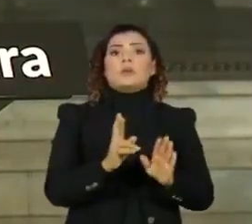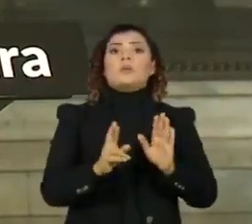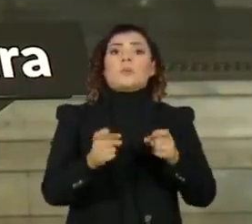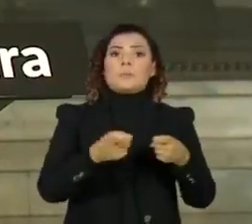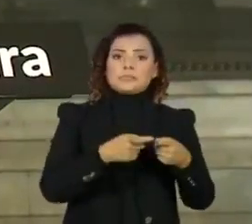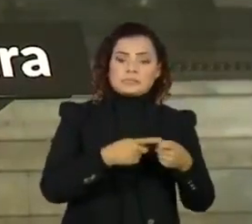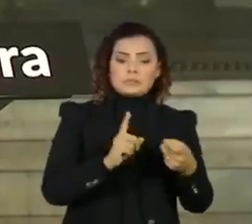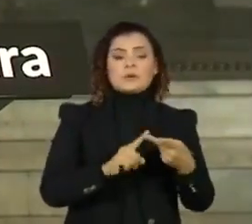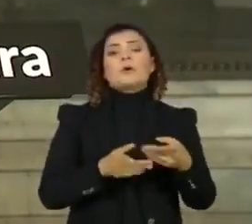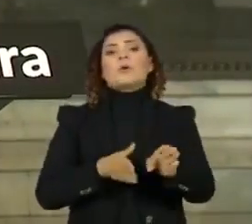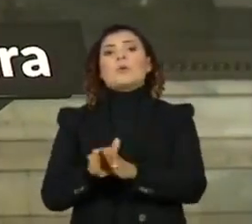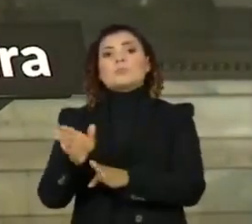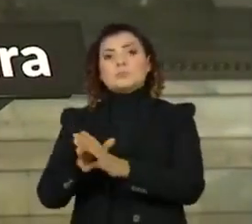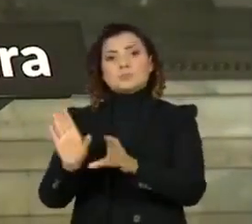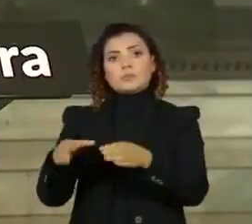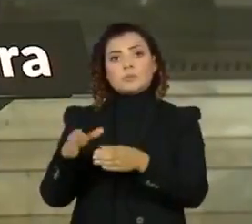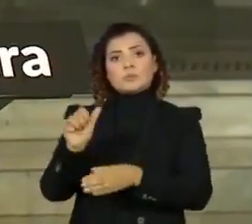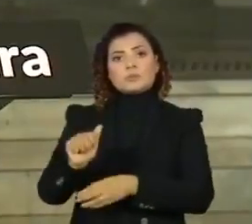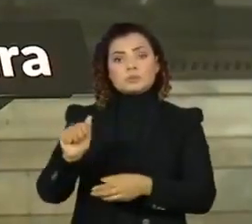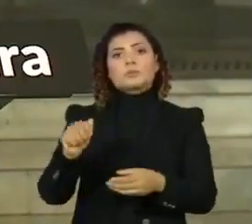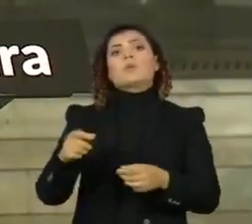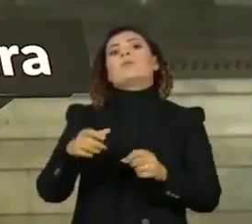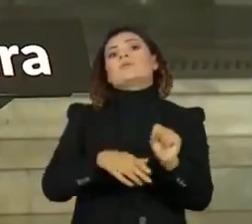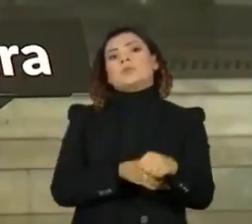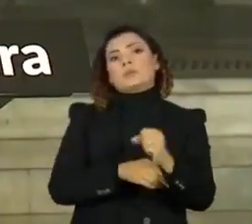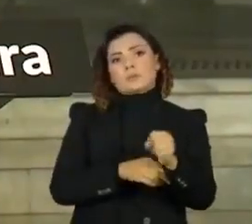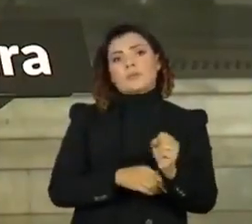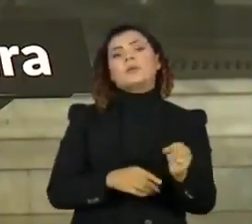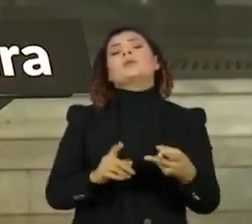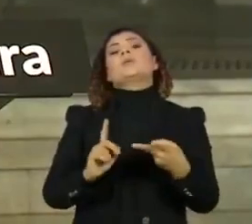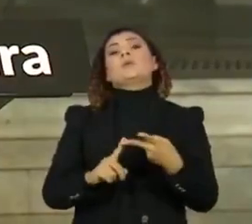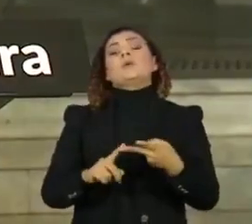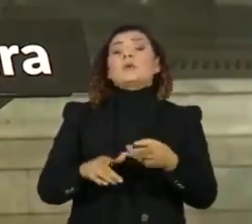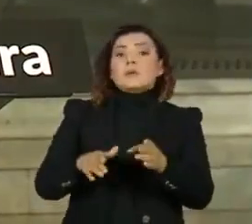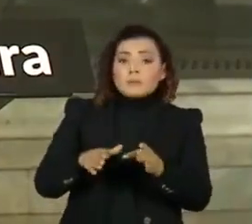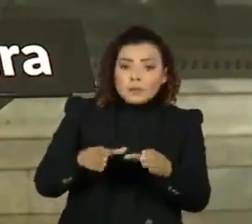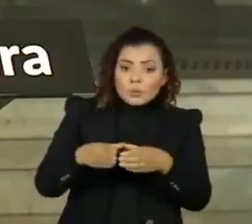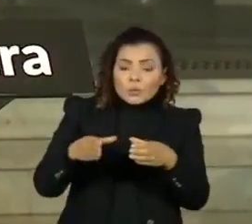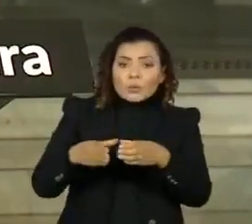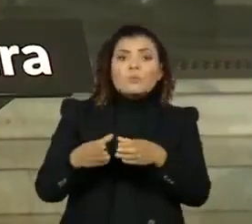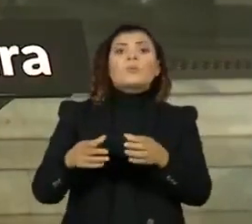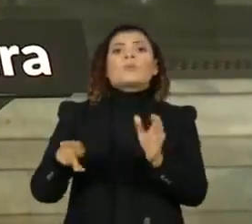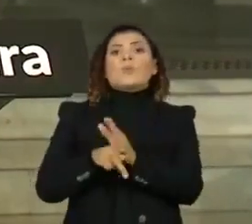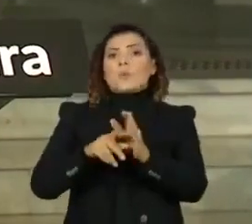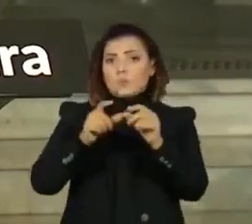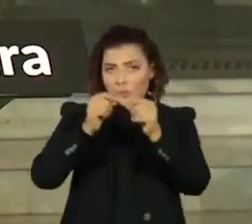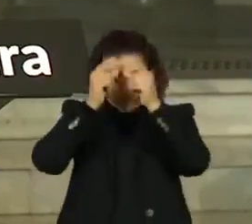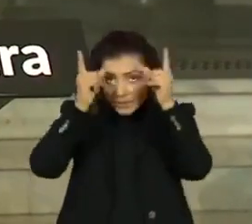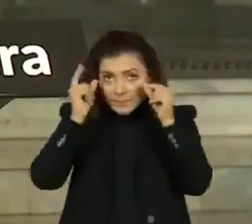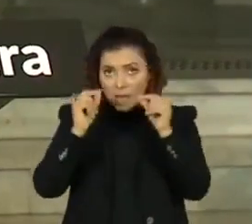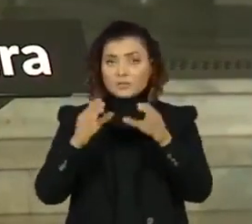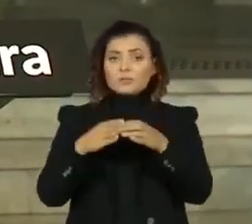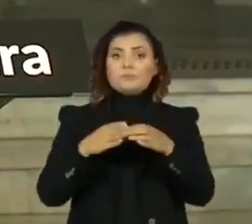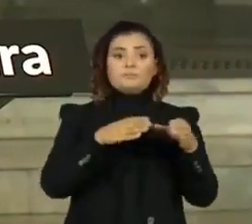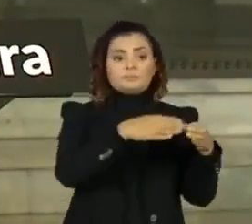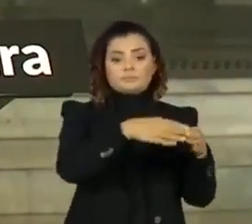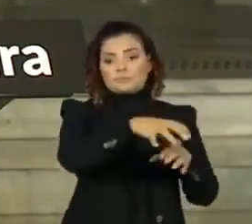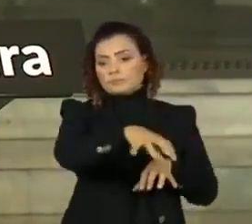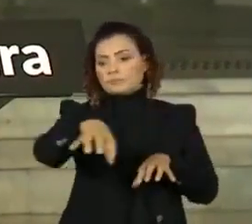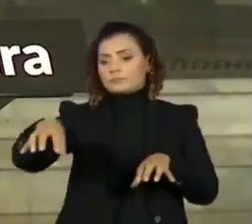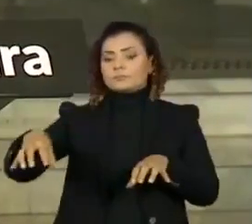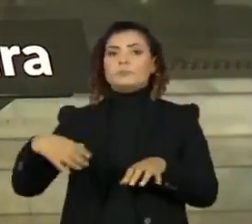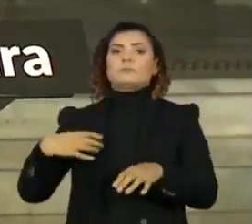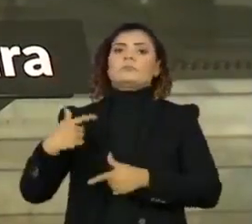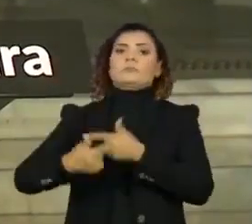de medicina, do conselho regional de fisioterapia, do coreme, do conselho regional de enfermagem, para que nos ajude com